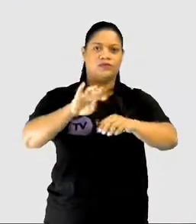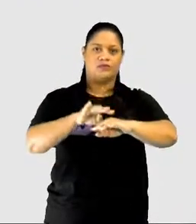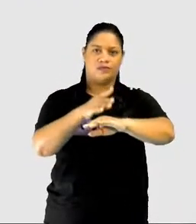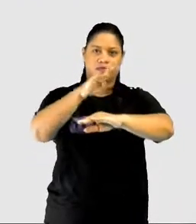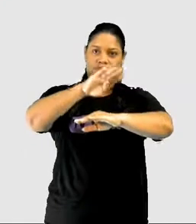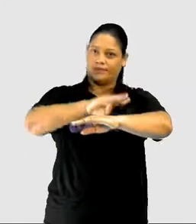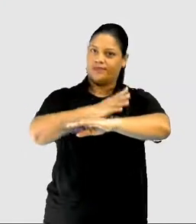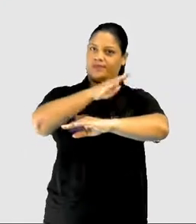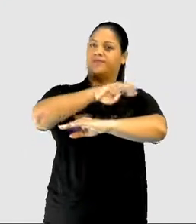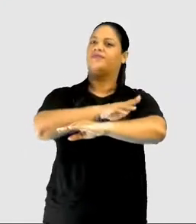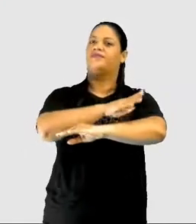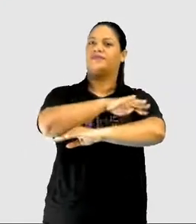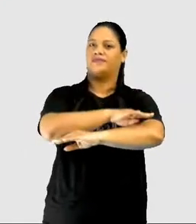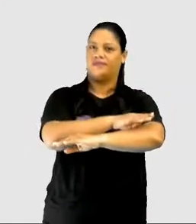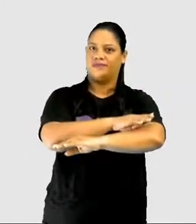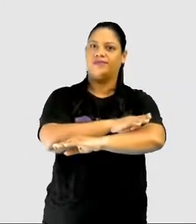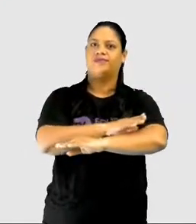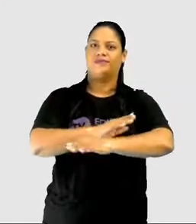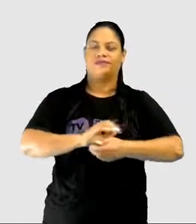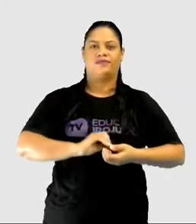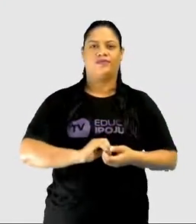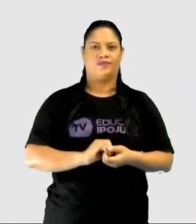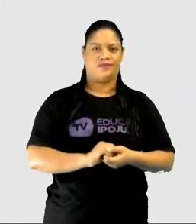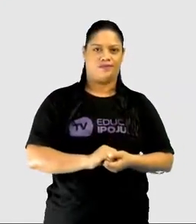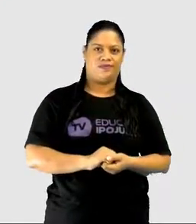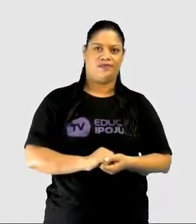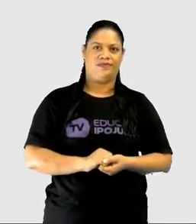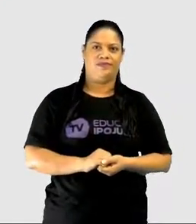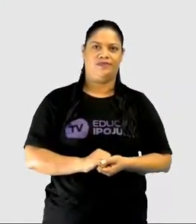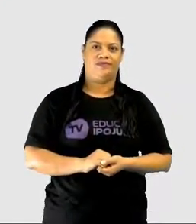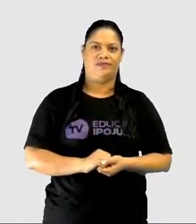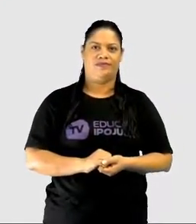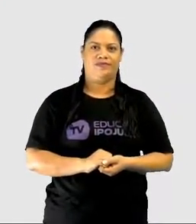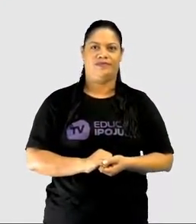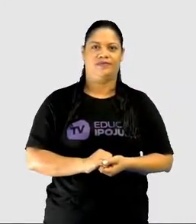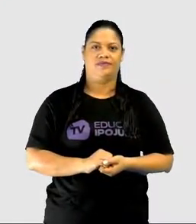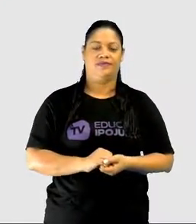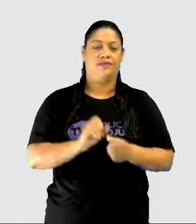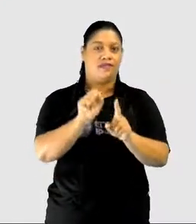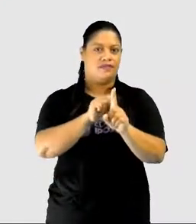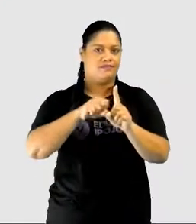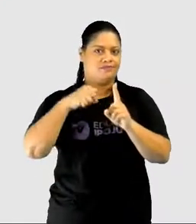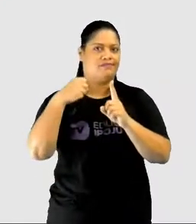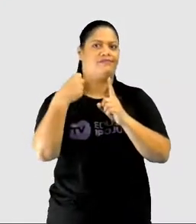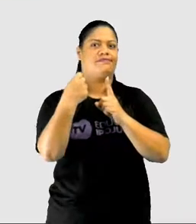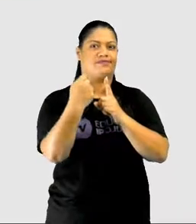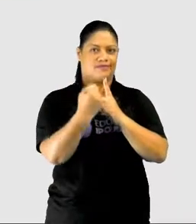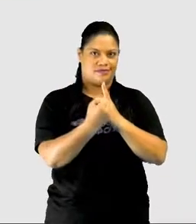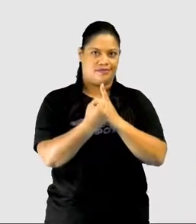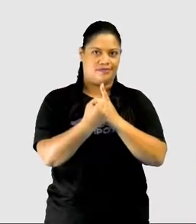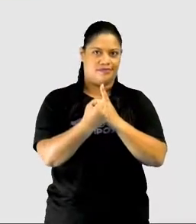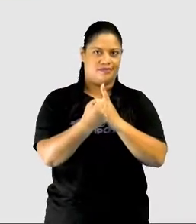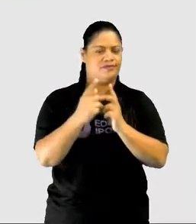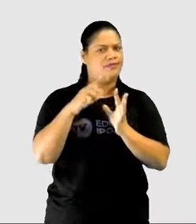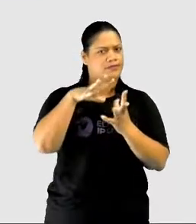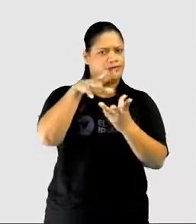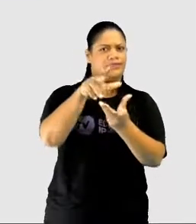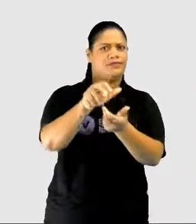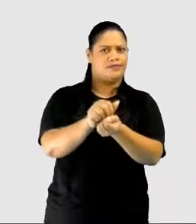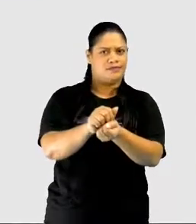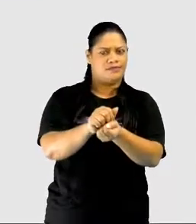esse relevo, ele influencia diretamente a atuação da sociedade no espaço geográfico.